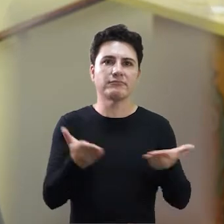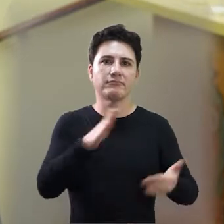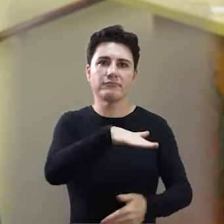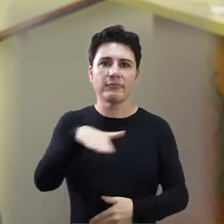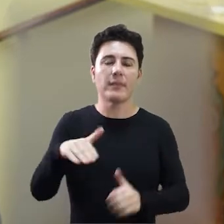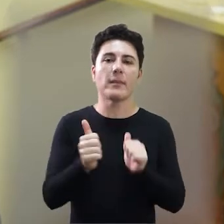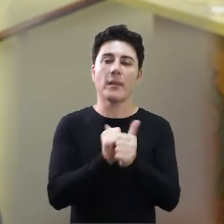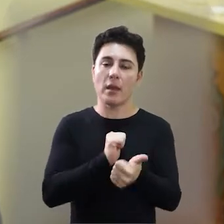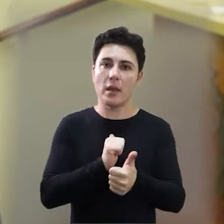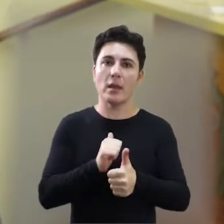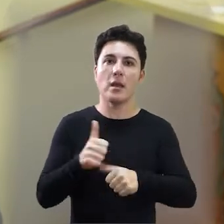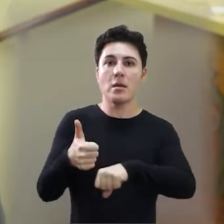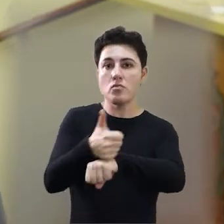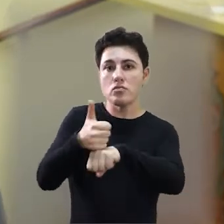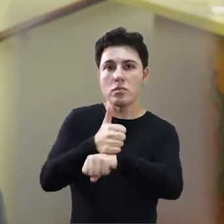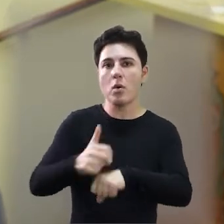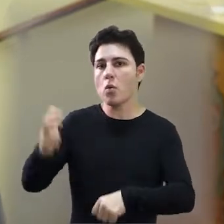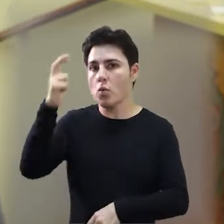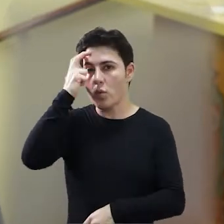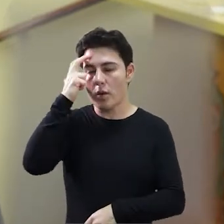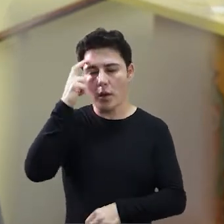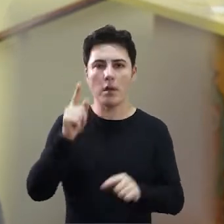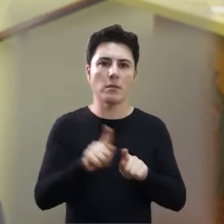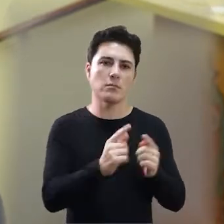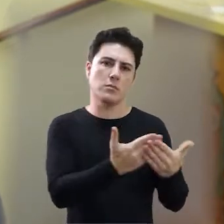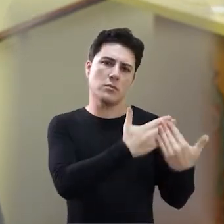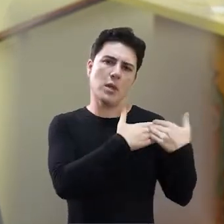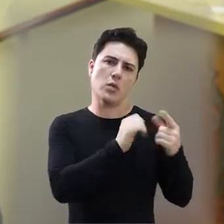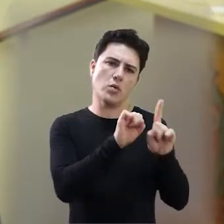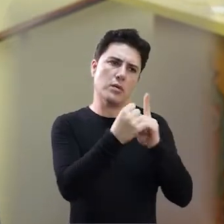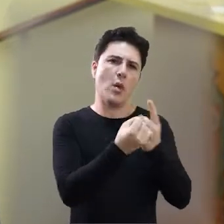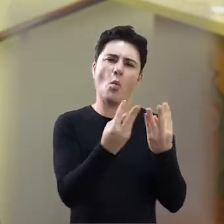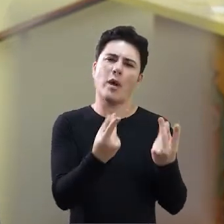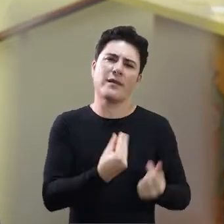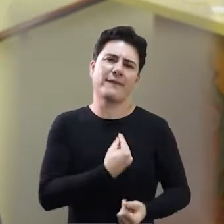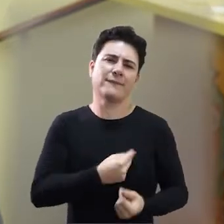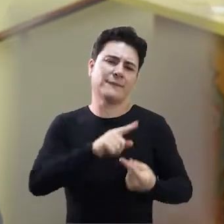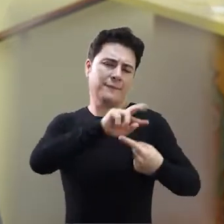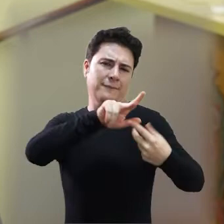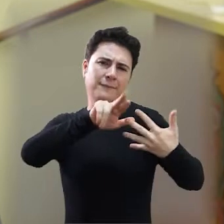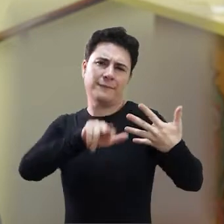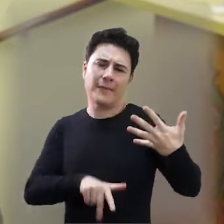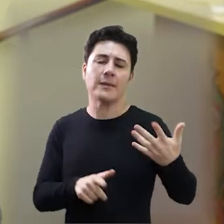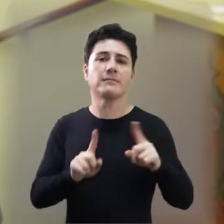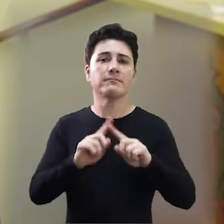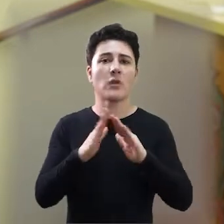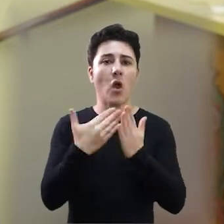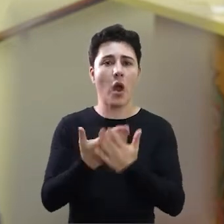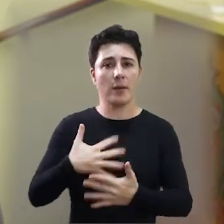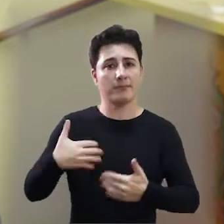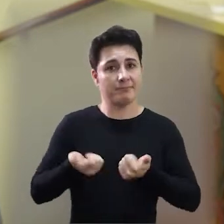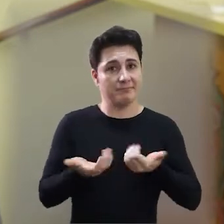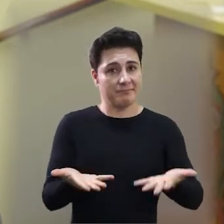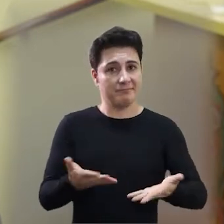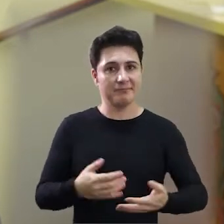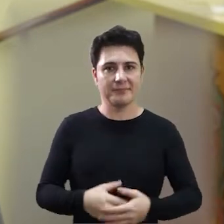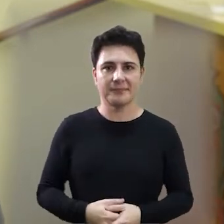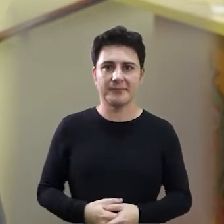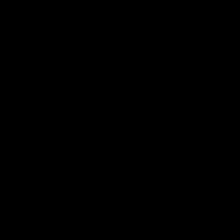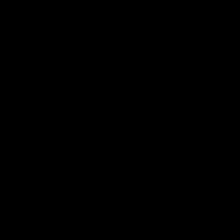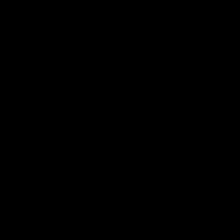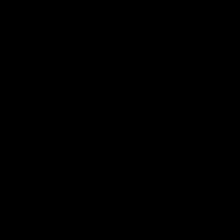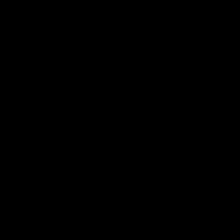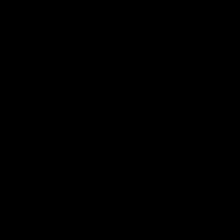gratuito para as crianças, do esporte de alto rendimento, de cultura, responsabilidade social, qualidade de vida, enfim, de tudo que o SESI